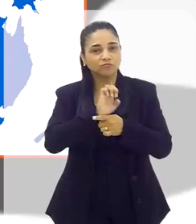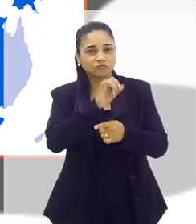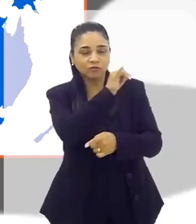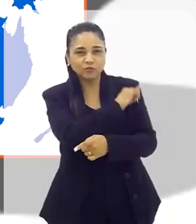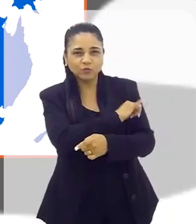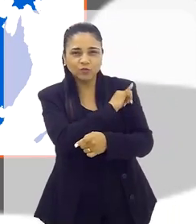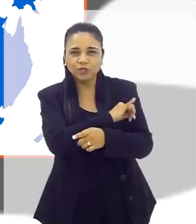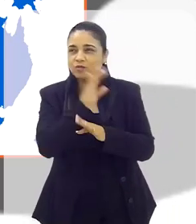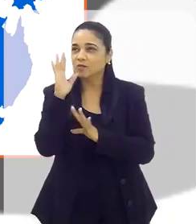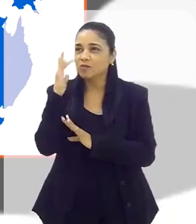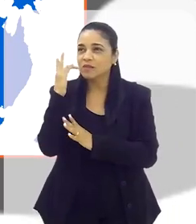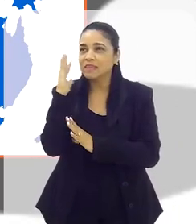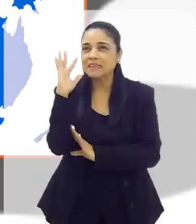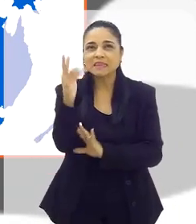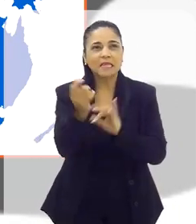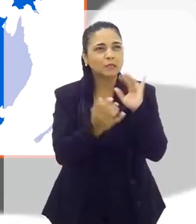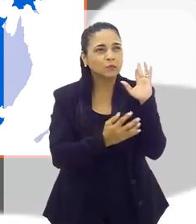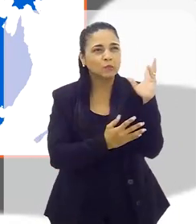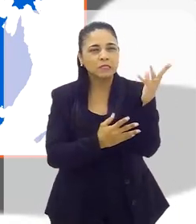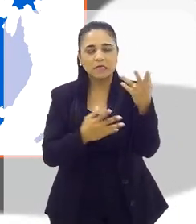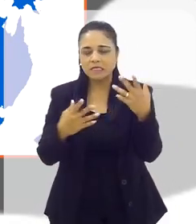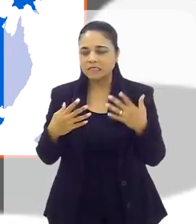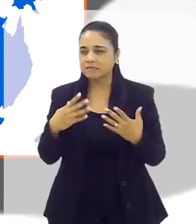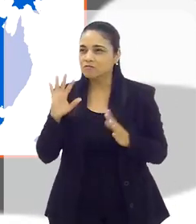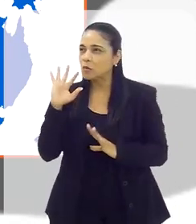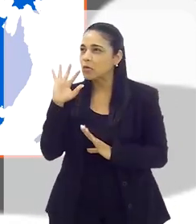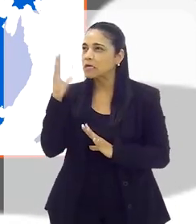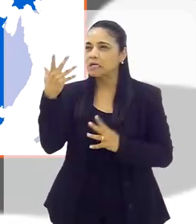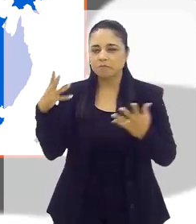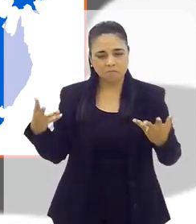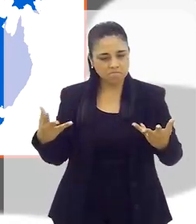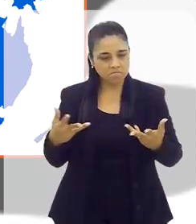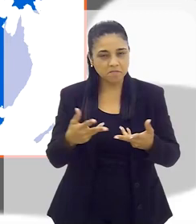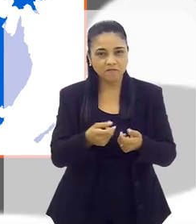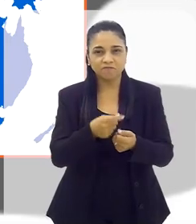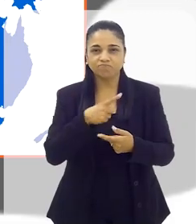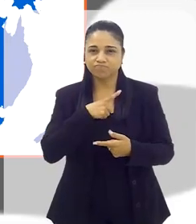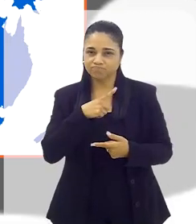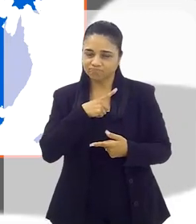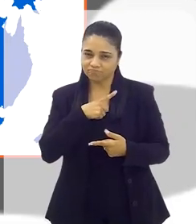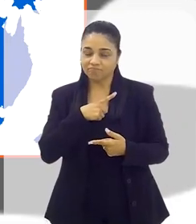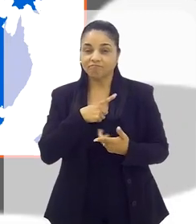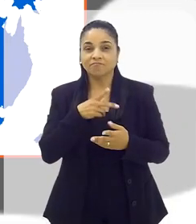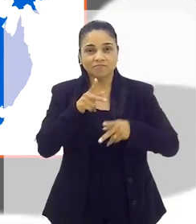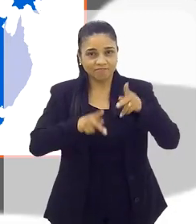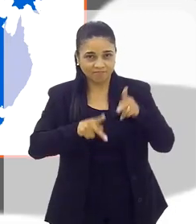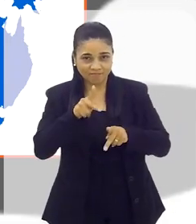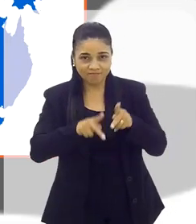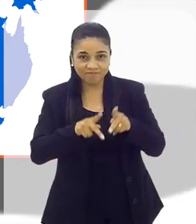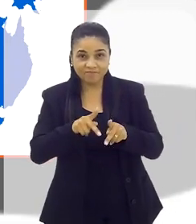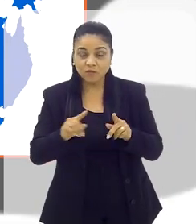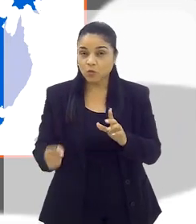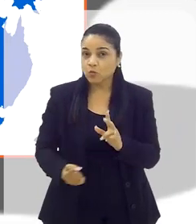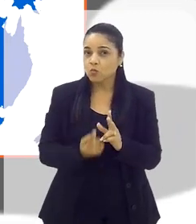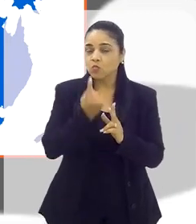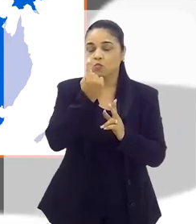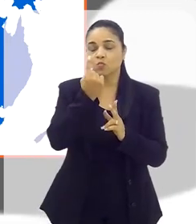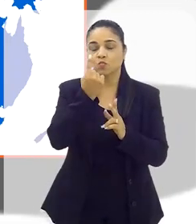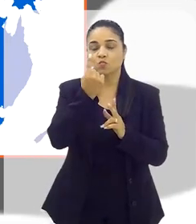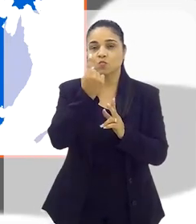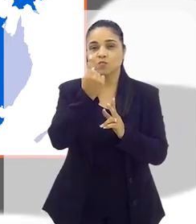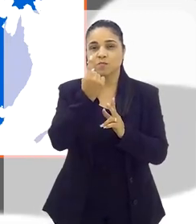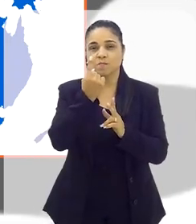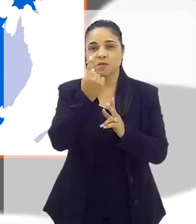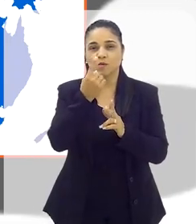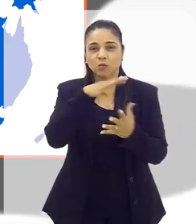todos os seus encantos naturais e esse clima extraordinário que o carioca e o fluminense podem desfrutar, para que nós sejamos o destino número um do